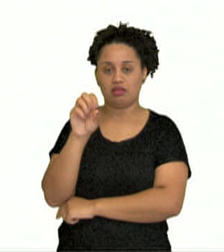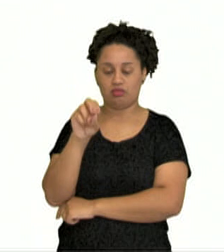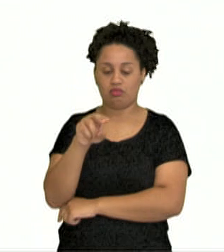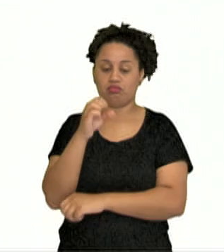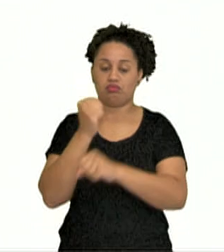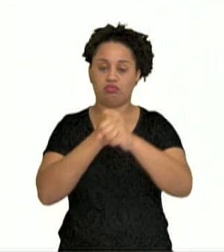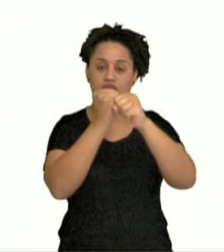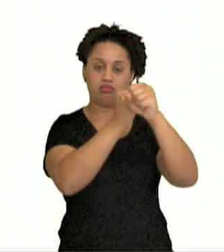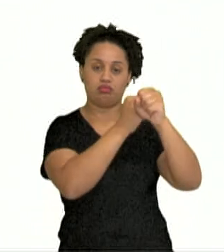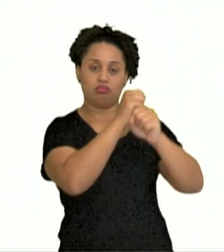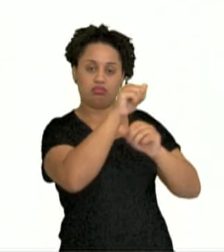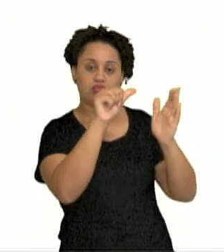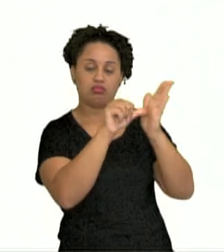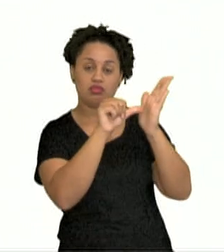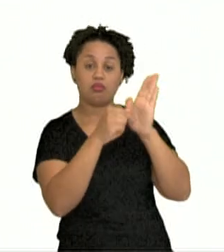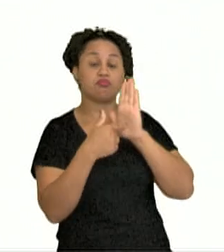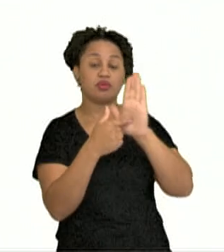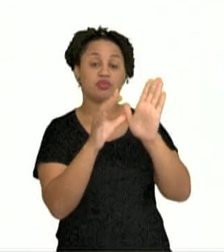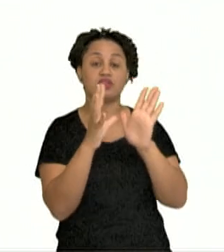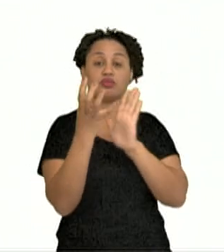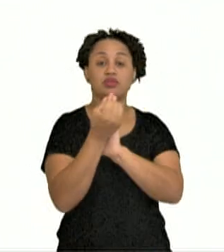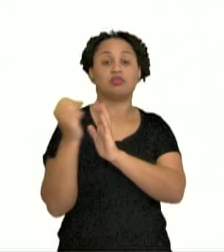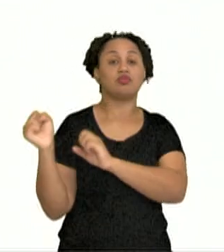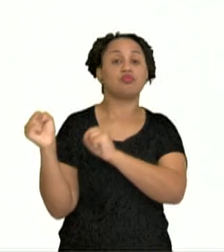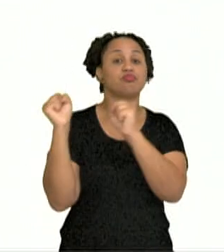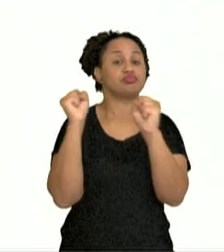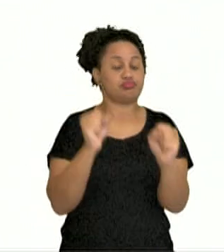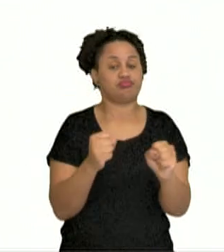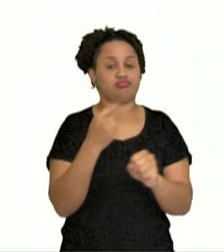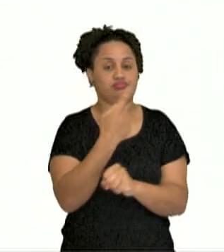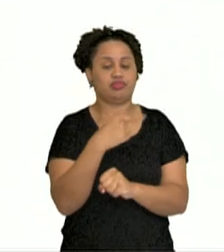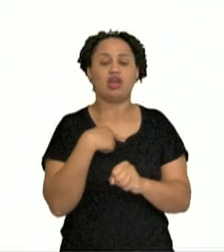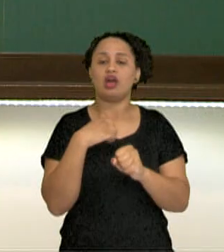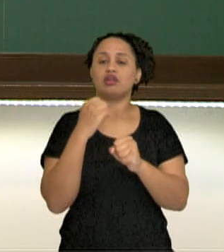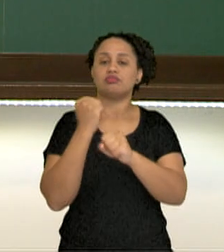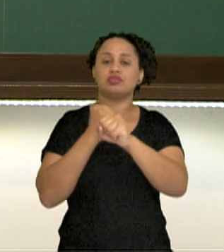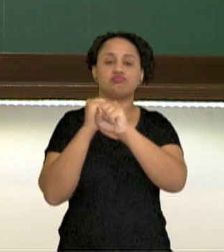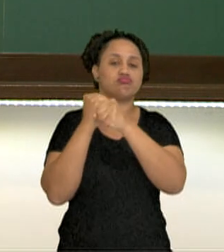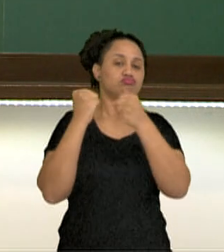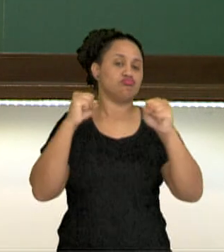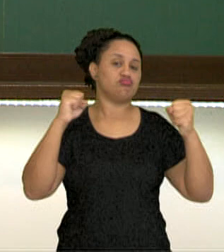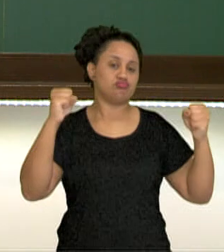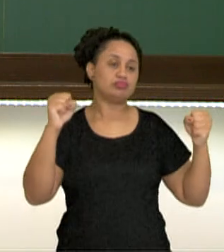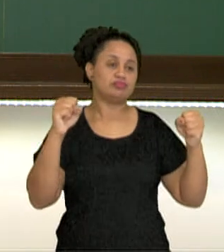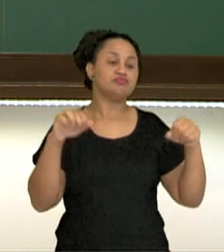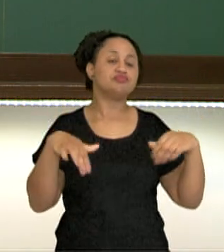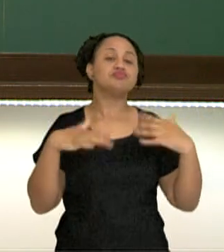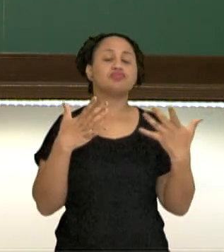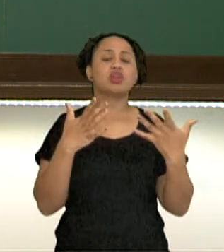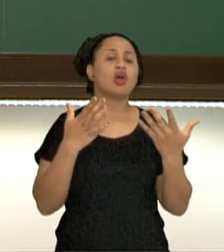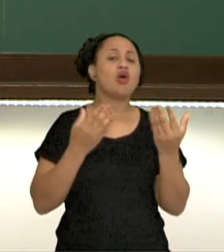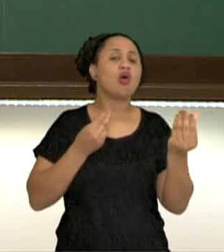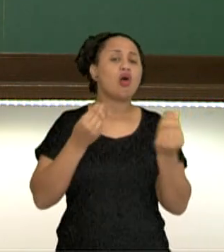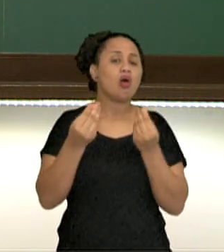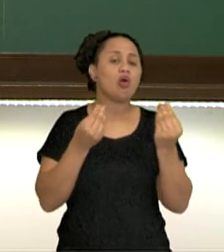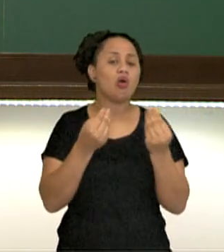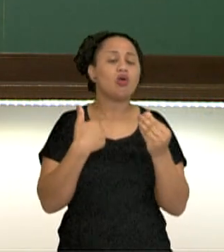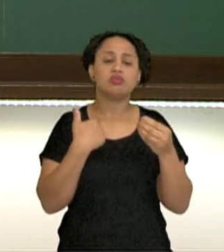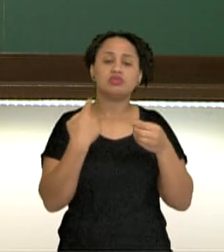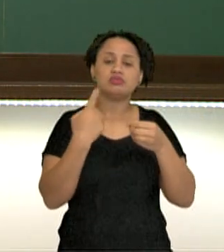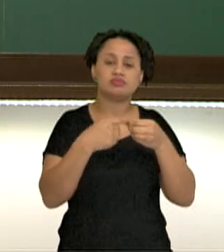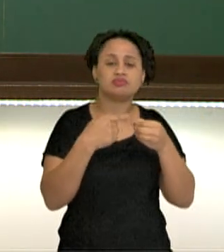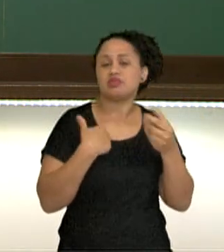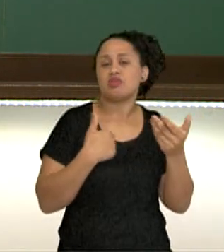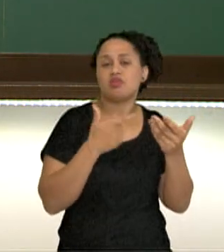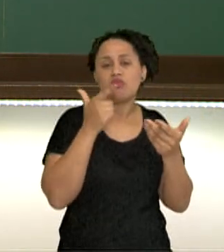como um símbolo do poder para eles. Era uma grande construção religiosa. E aqui, como que uma pólis vai começar a